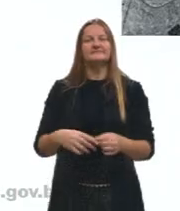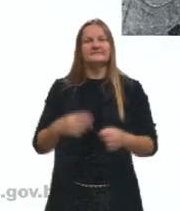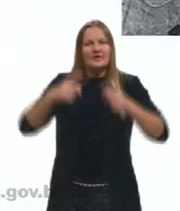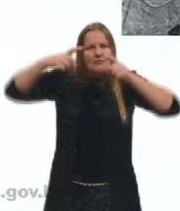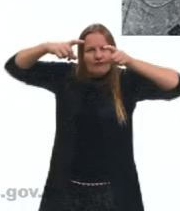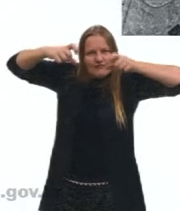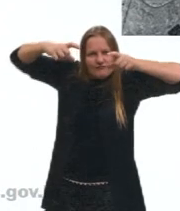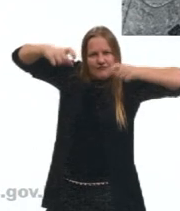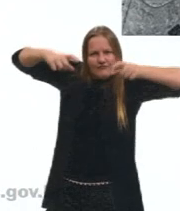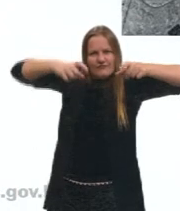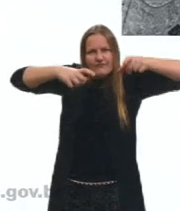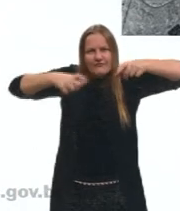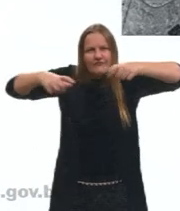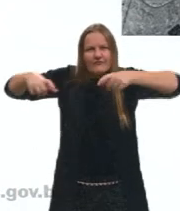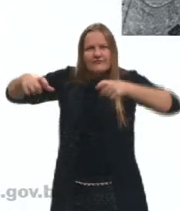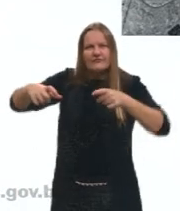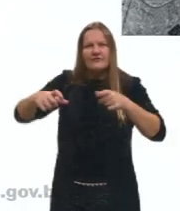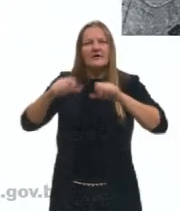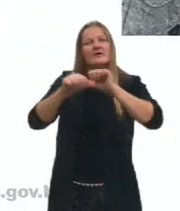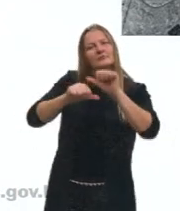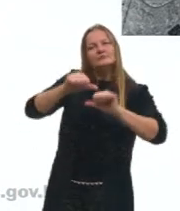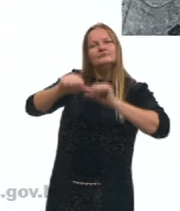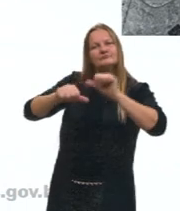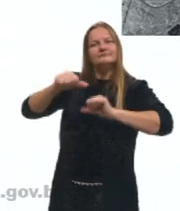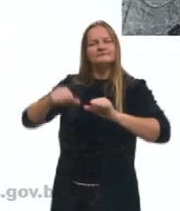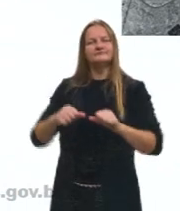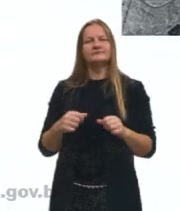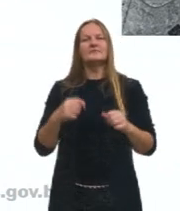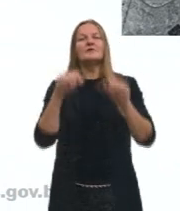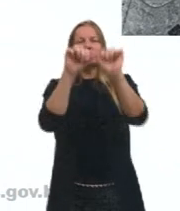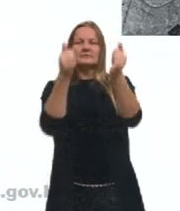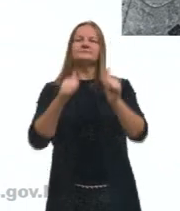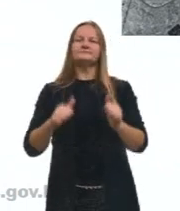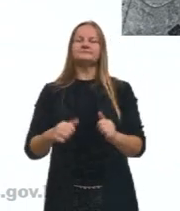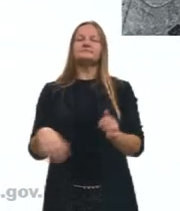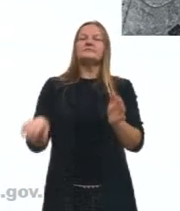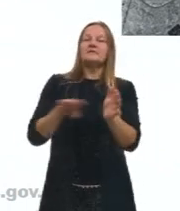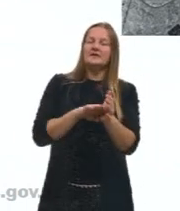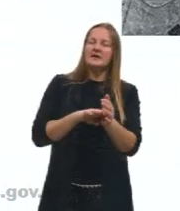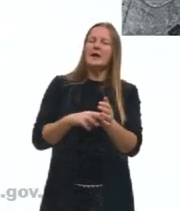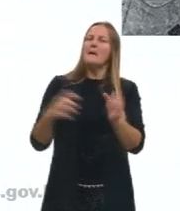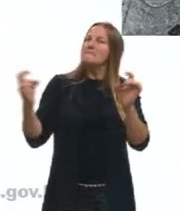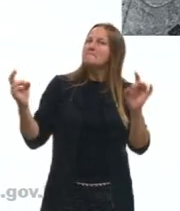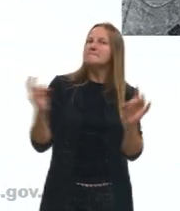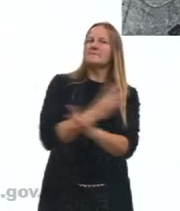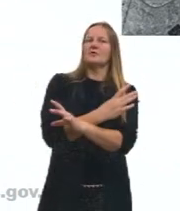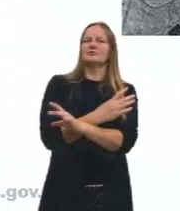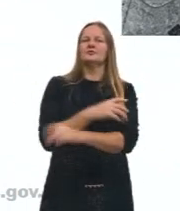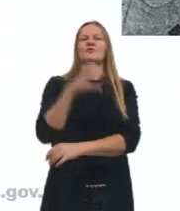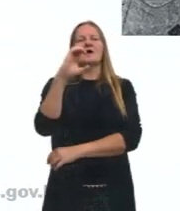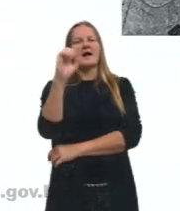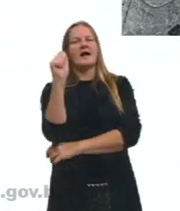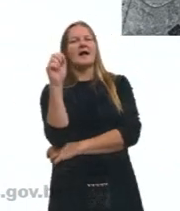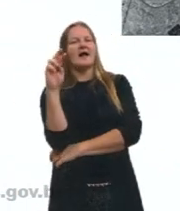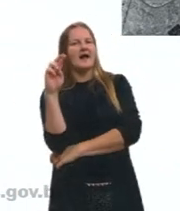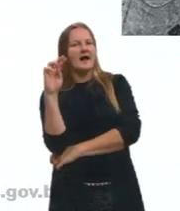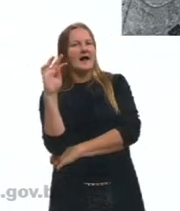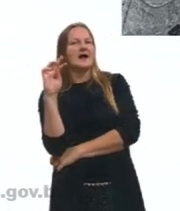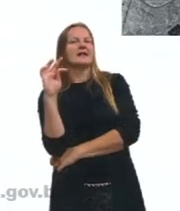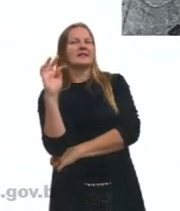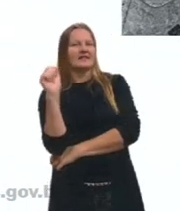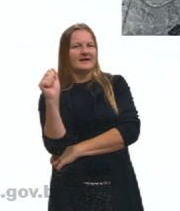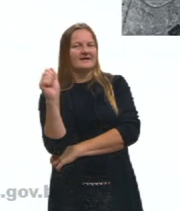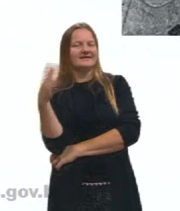mudando, né, modificando essas imagens até nós termos as nossas cartas topográficas. Como a gente viu na última